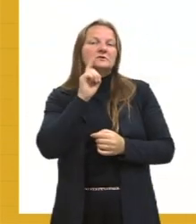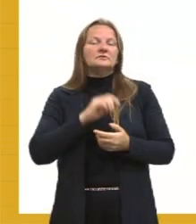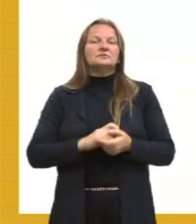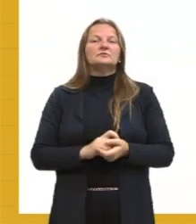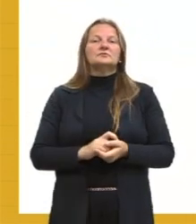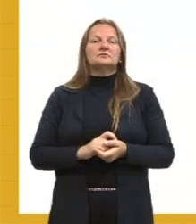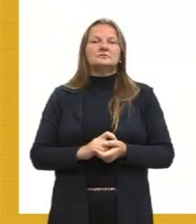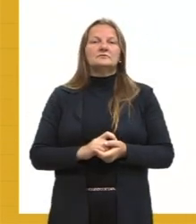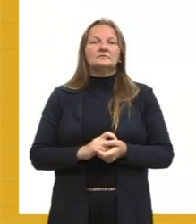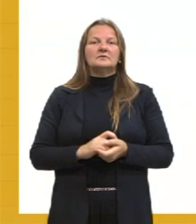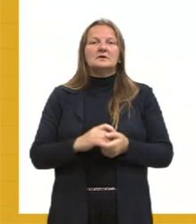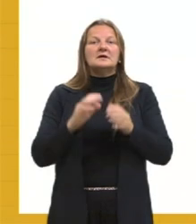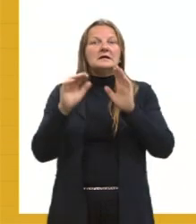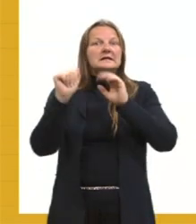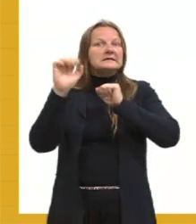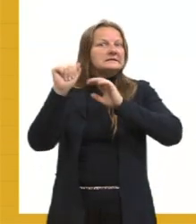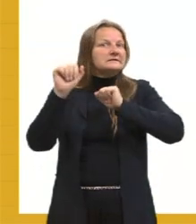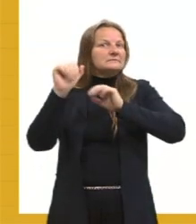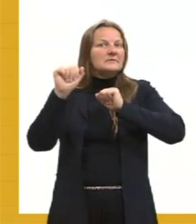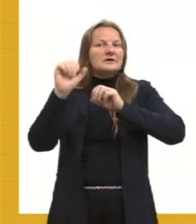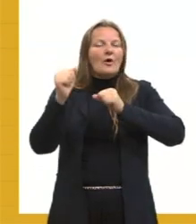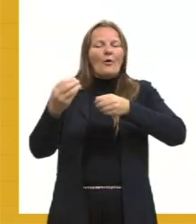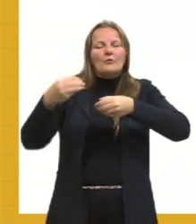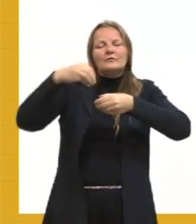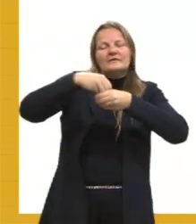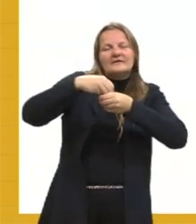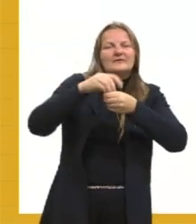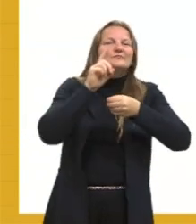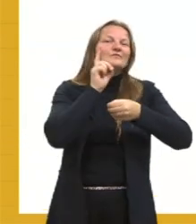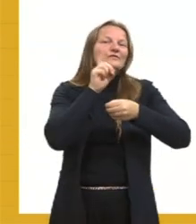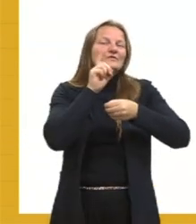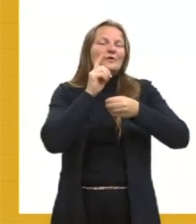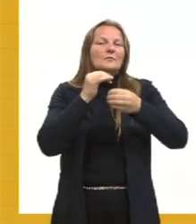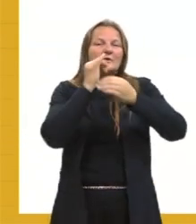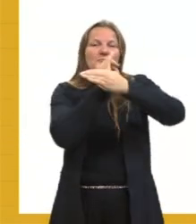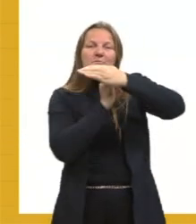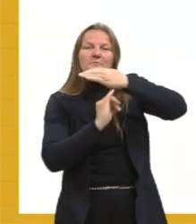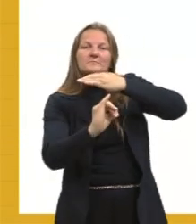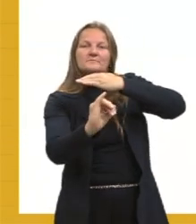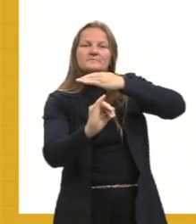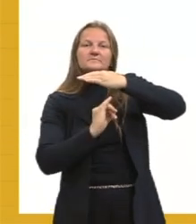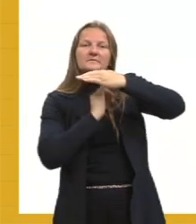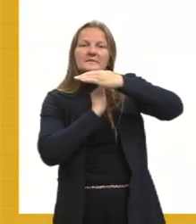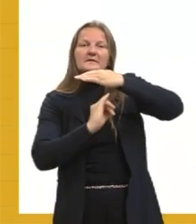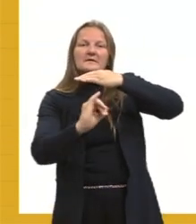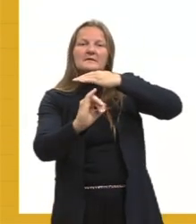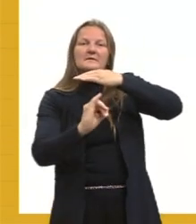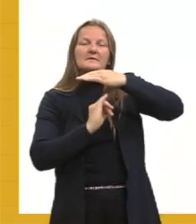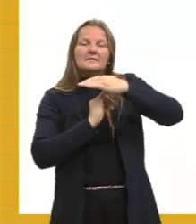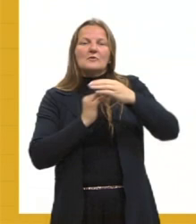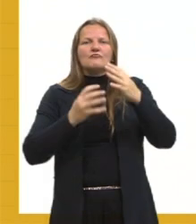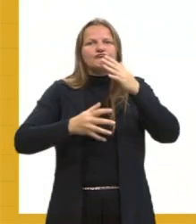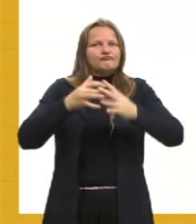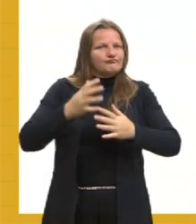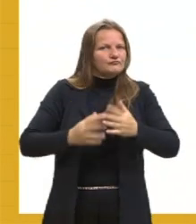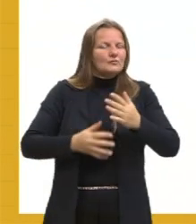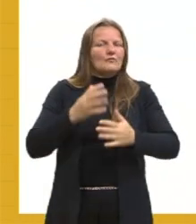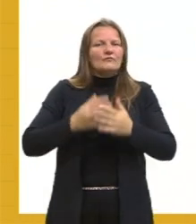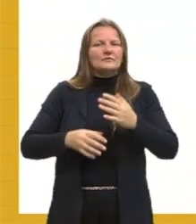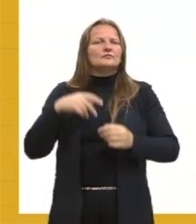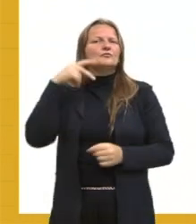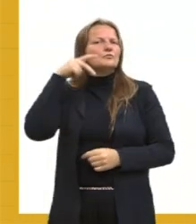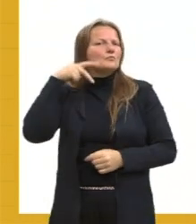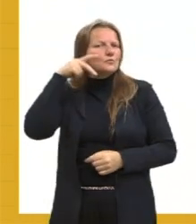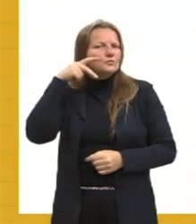tanta língua espanhola dentro dos Estados Unidos, a questão dos imigrantes, que gera conflitos, conflitos políticos,